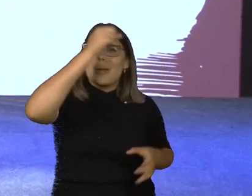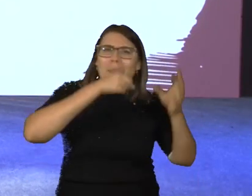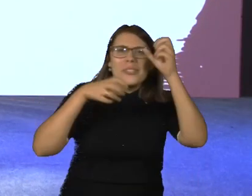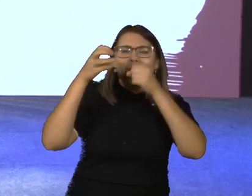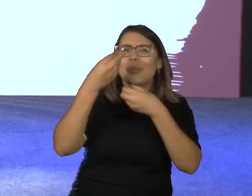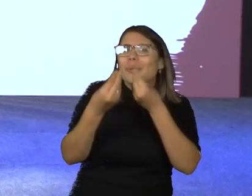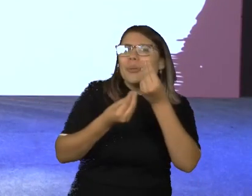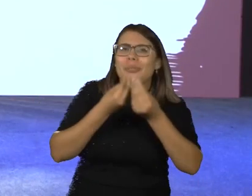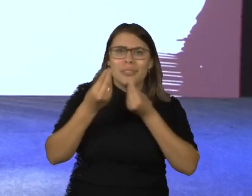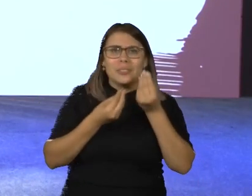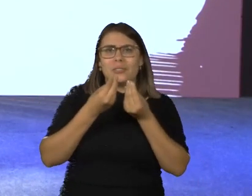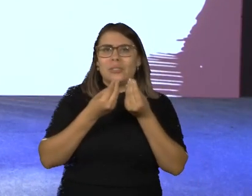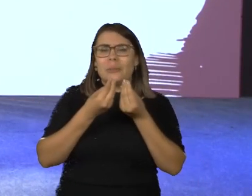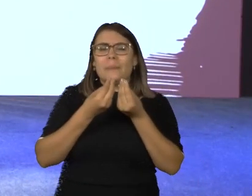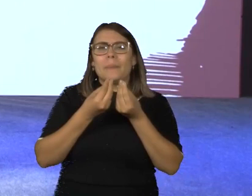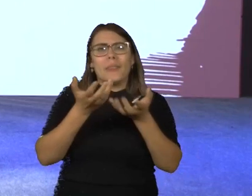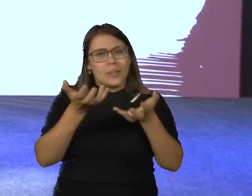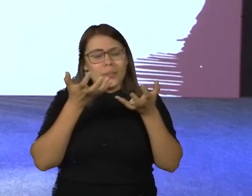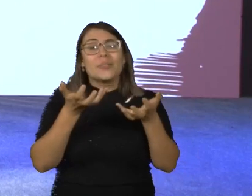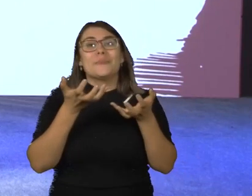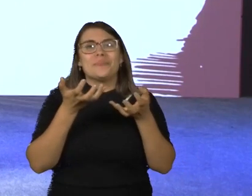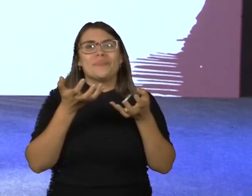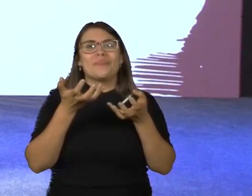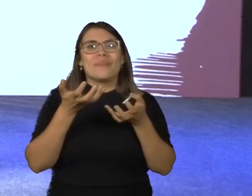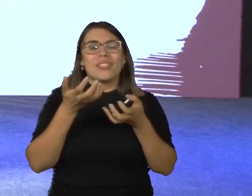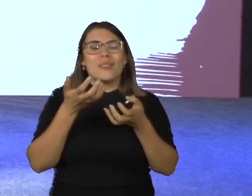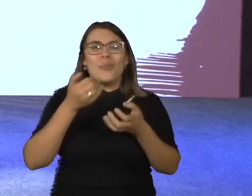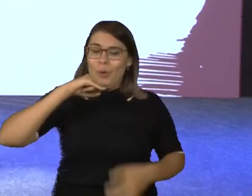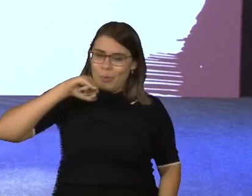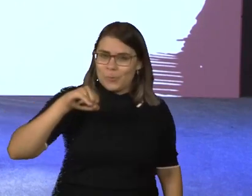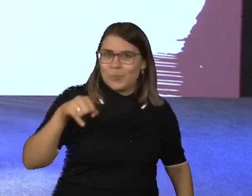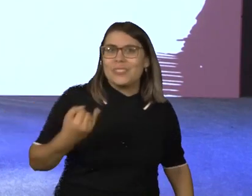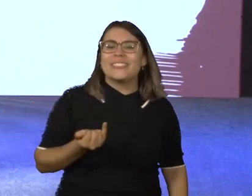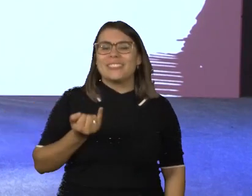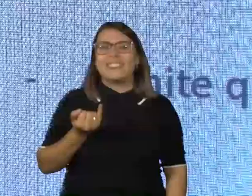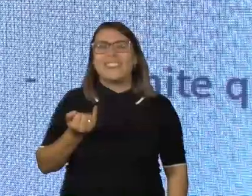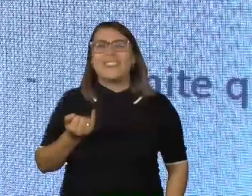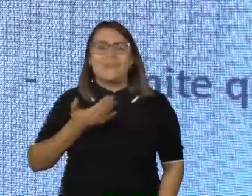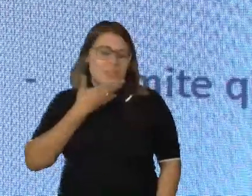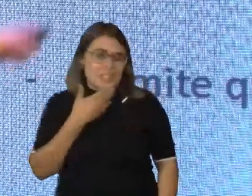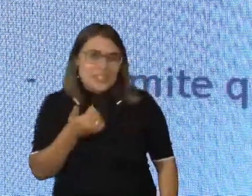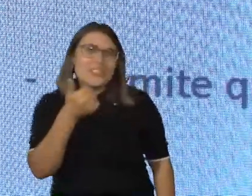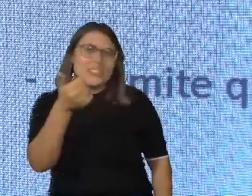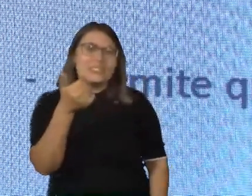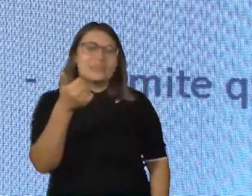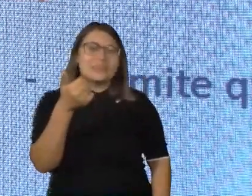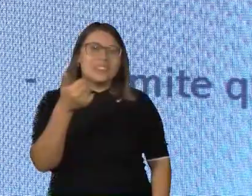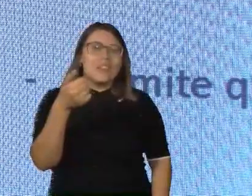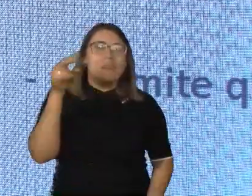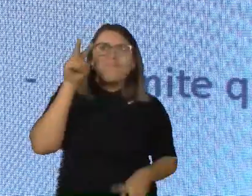aprendizado. Se isso deu certo, eu não vejo como um fracasso. Eu vejo como uma oportunidade de fazer um evento ainda melhor. Ele é